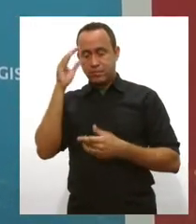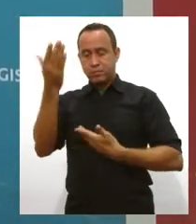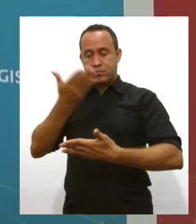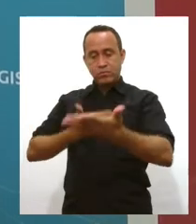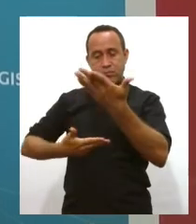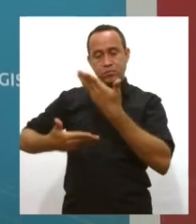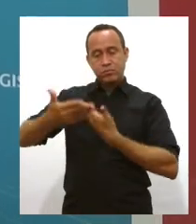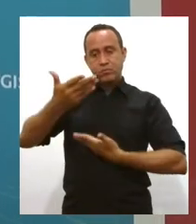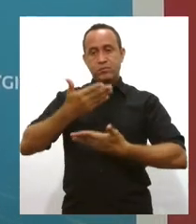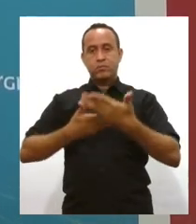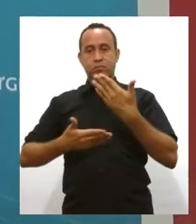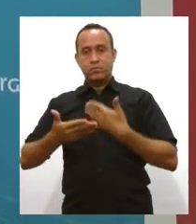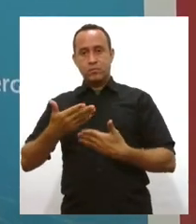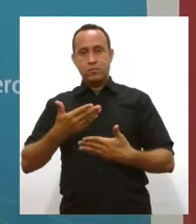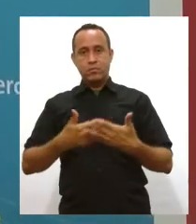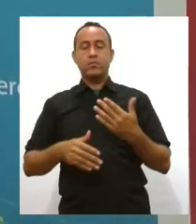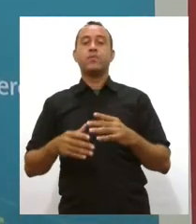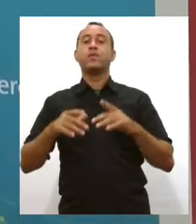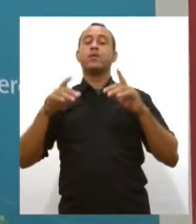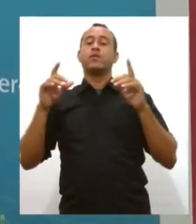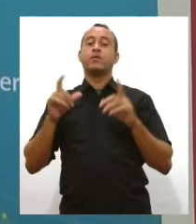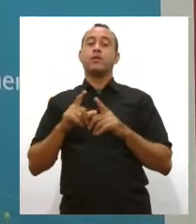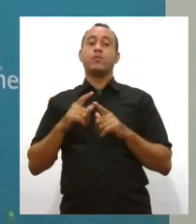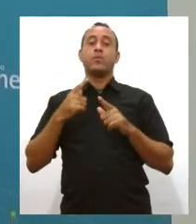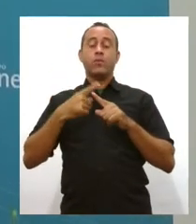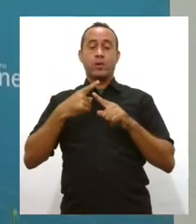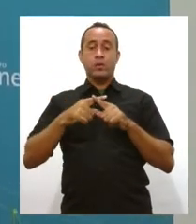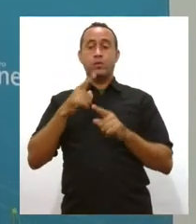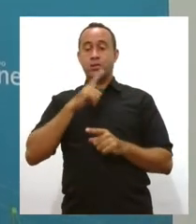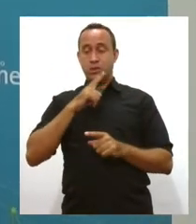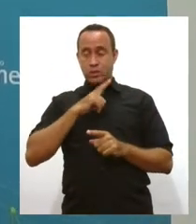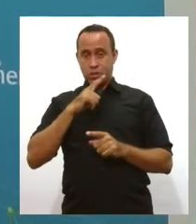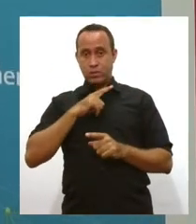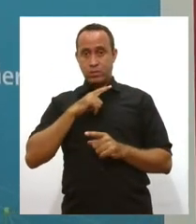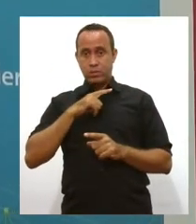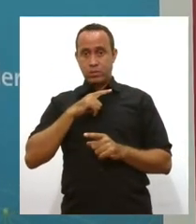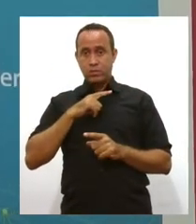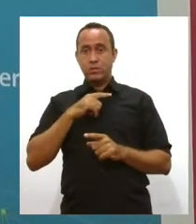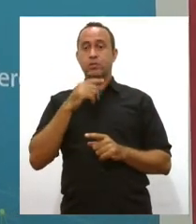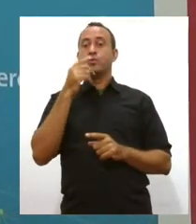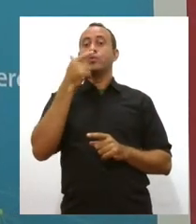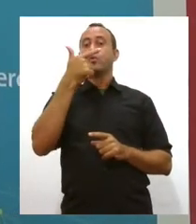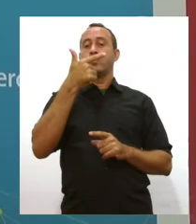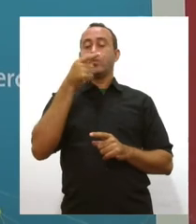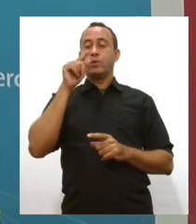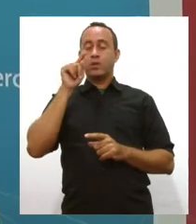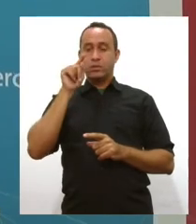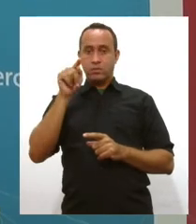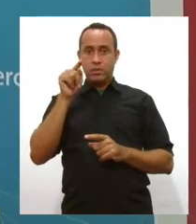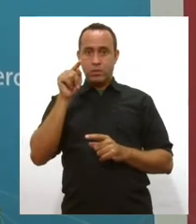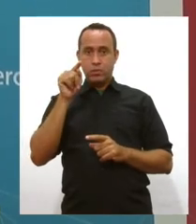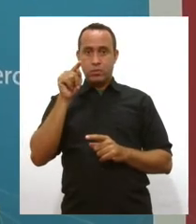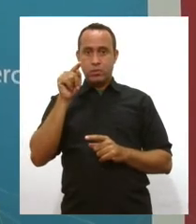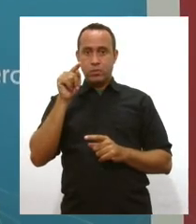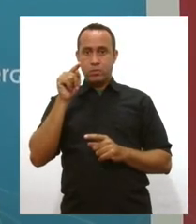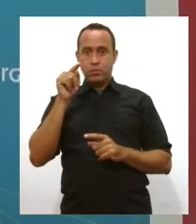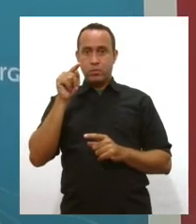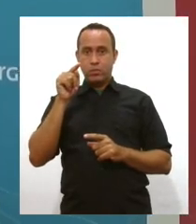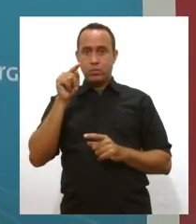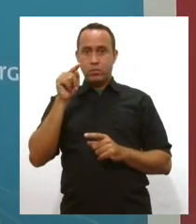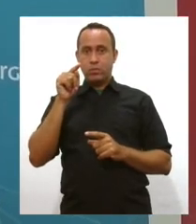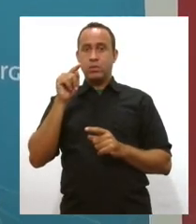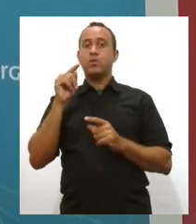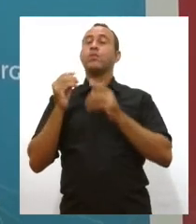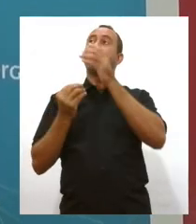de poda de árvore. Para você ter ideia, nós temos aproximadamente 2 mil ocorrências envolvendo poda de